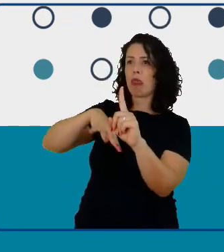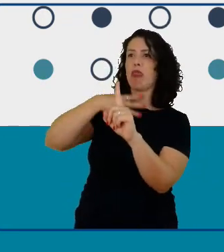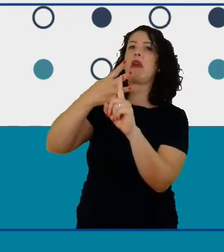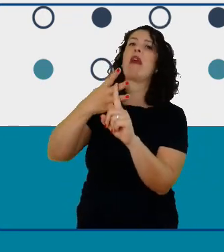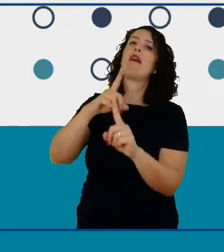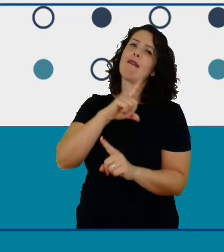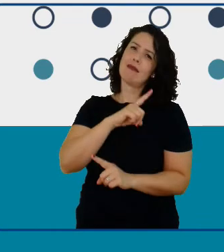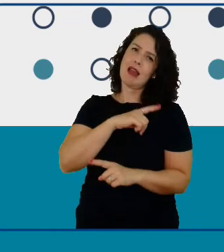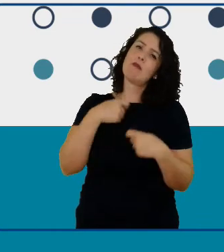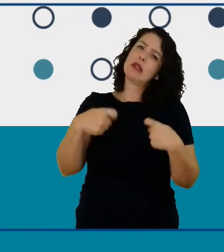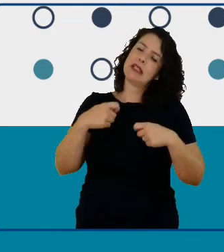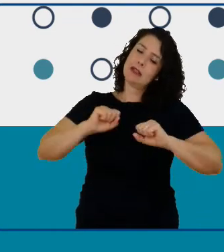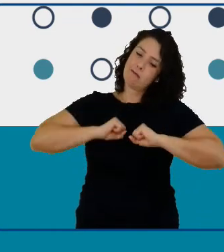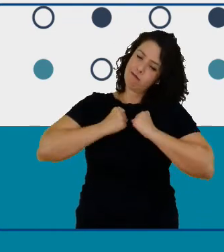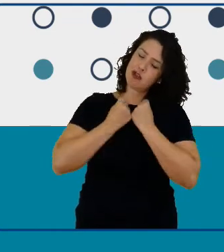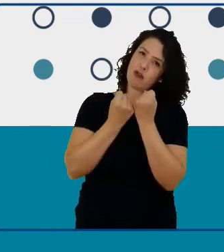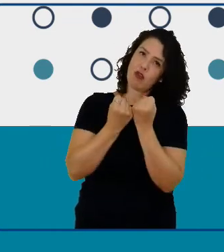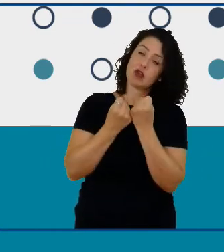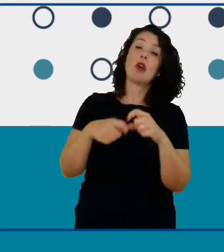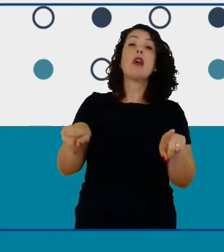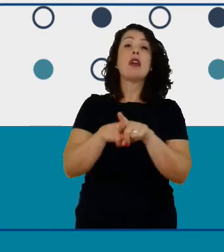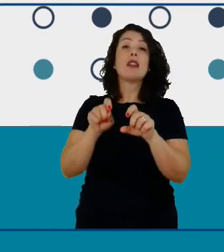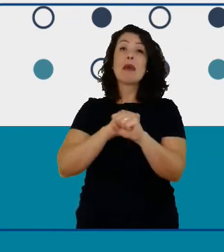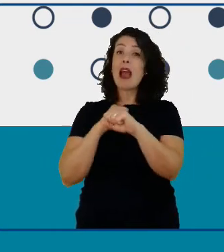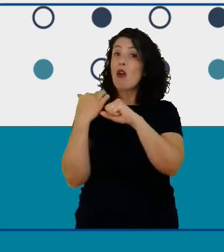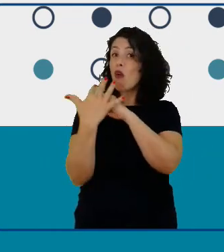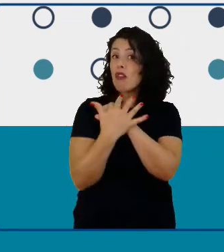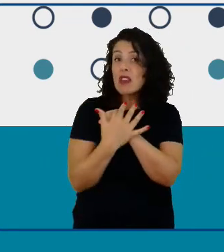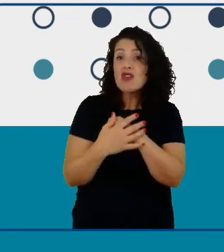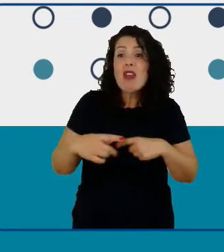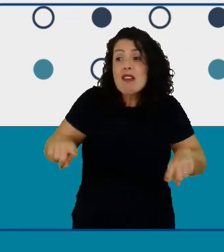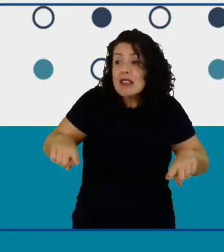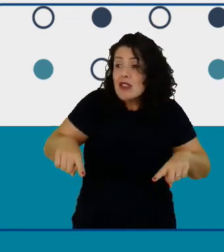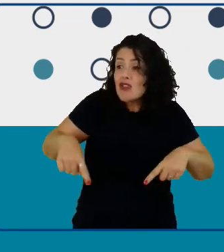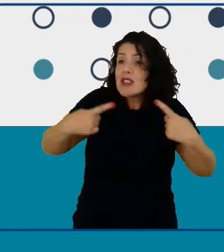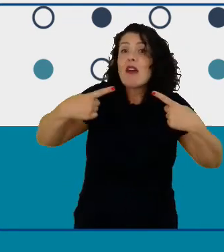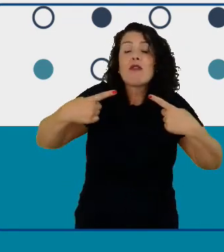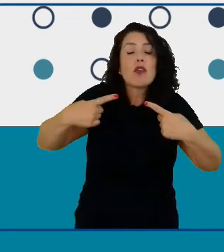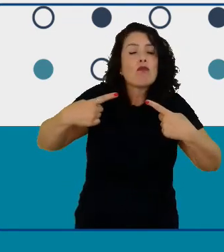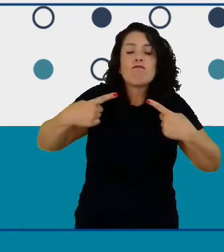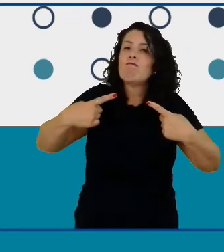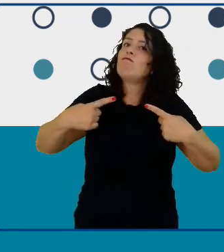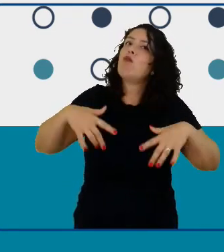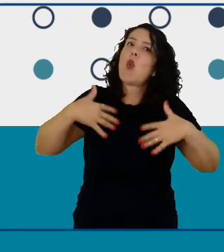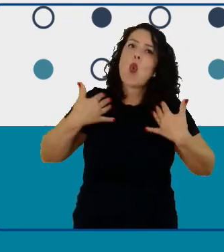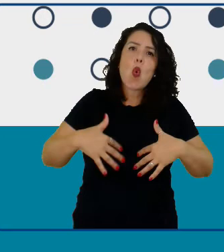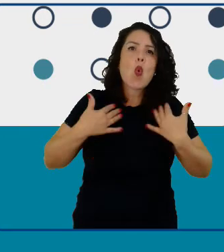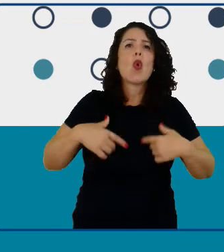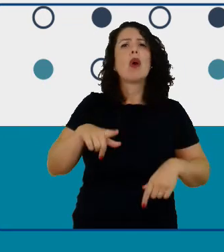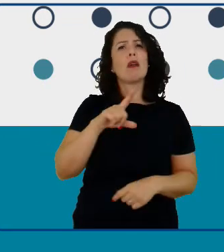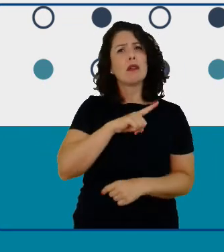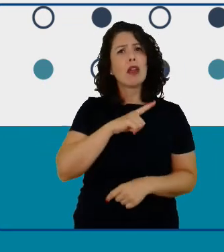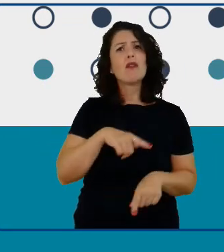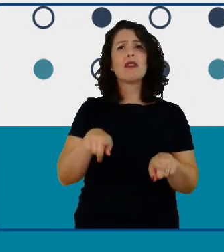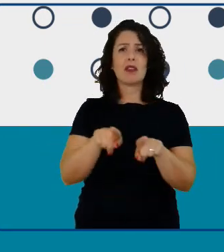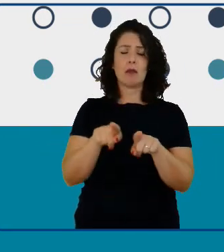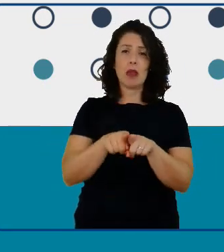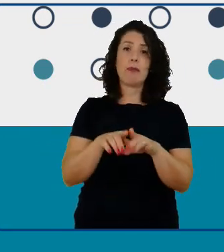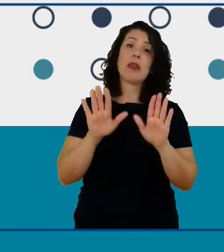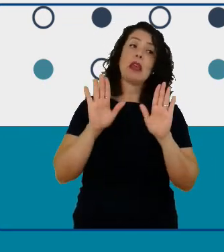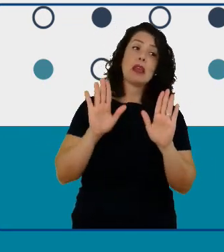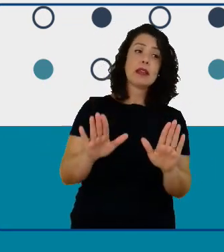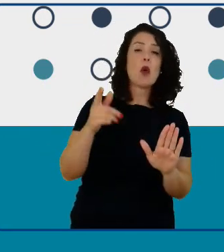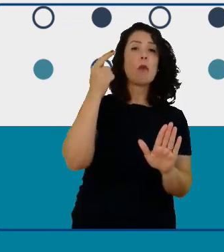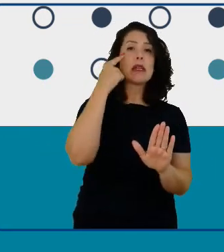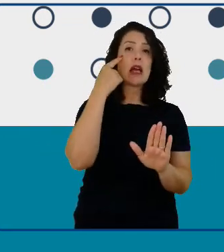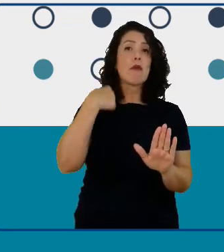ainda um outro desafio então talvez uma das coisas que em termos de sermos